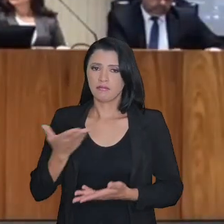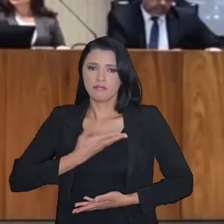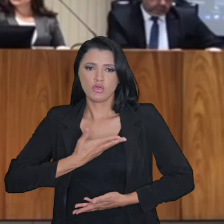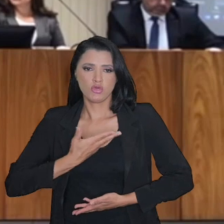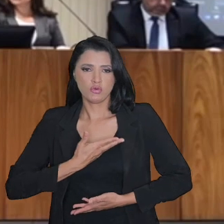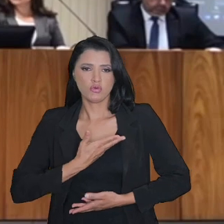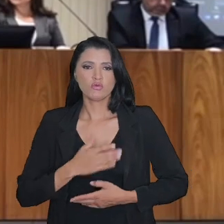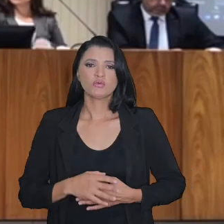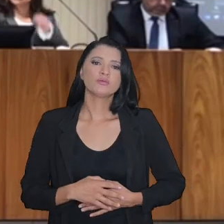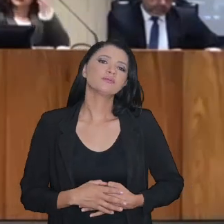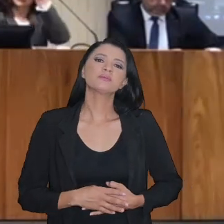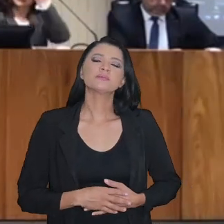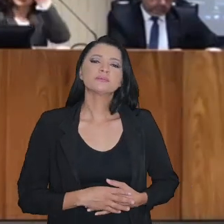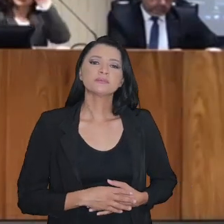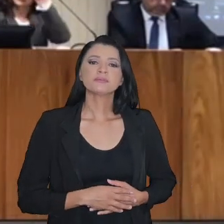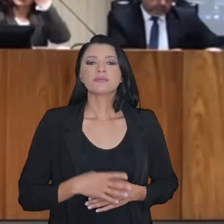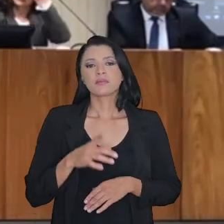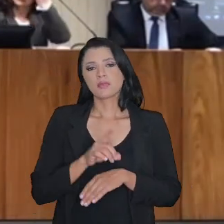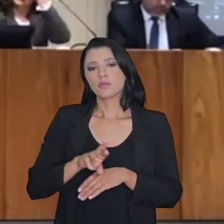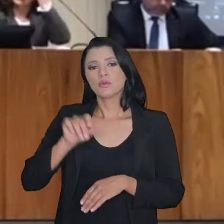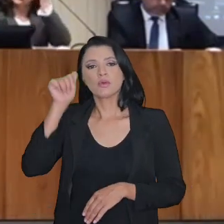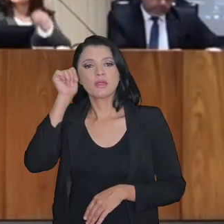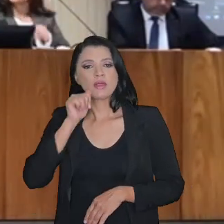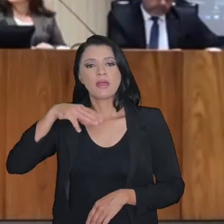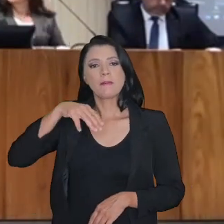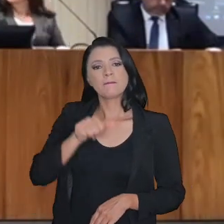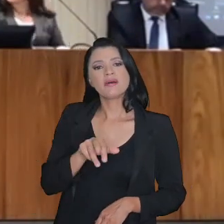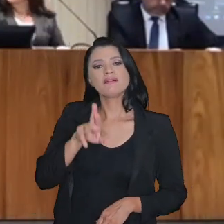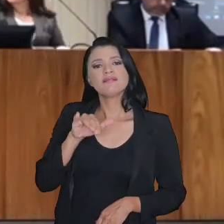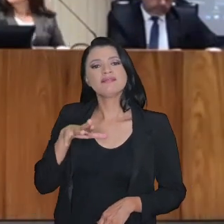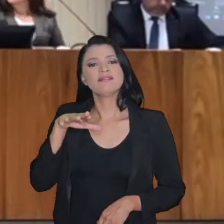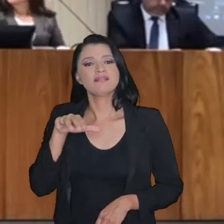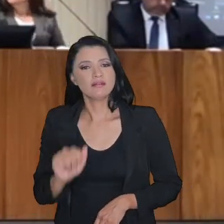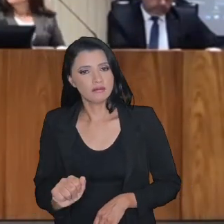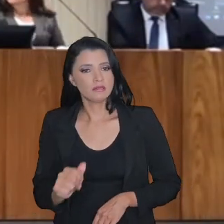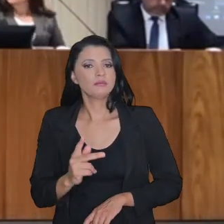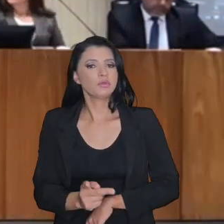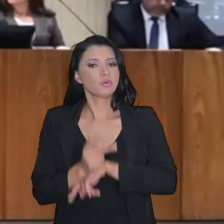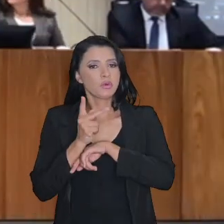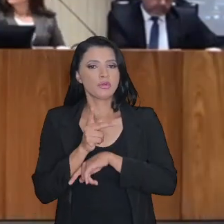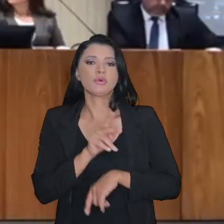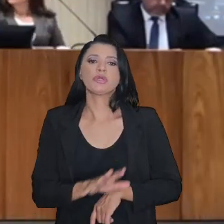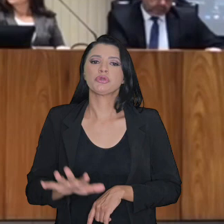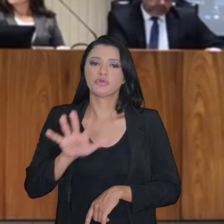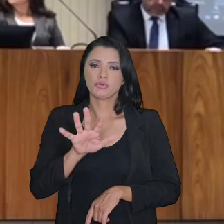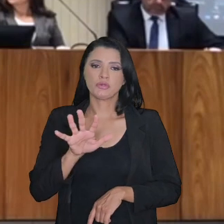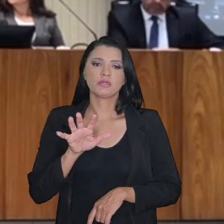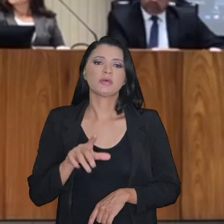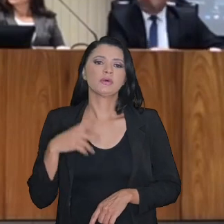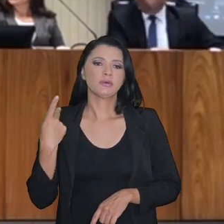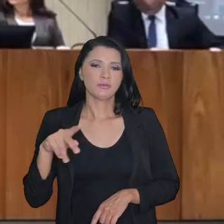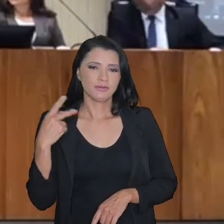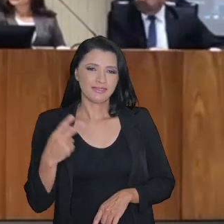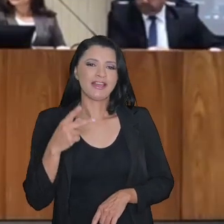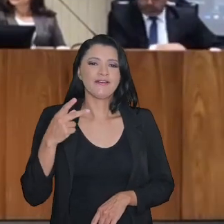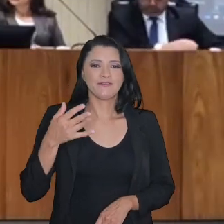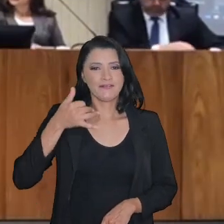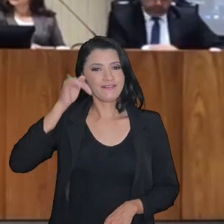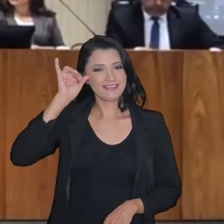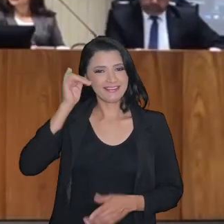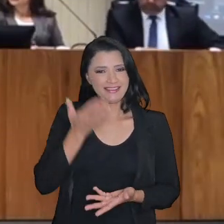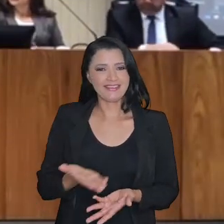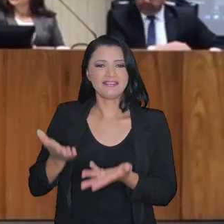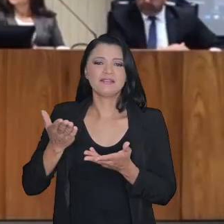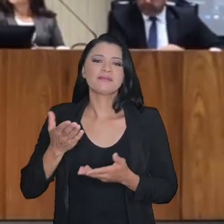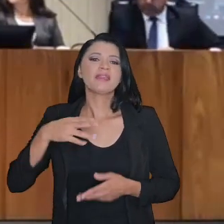doutora Mariana Fagundes Lelys Vieira, procuradora regional da Procuradora da Fazenda Nacional, doutora Nalva Aparecido de